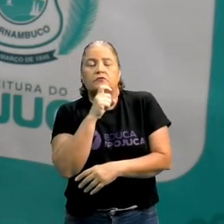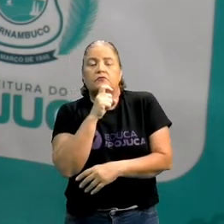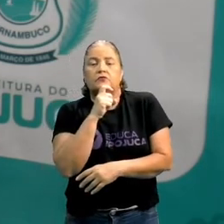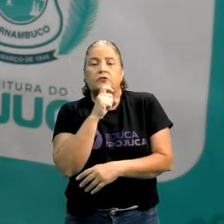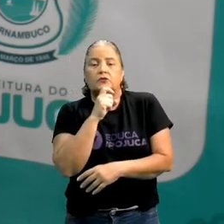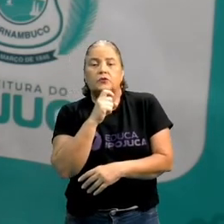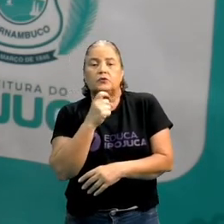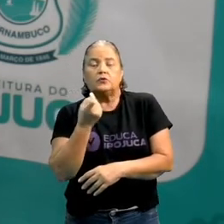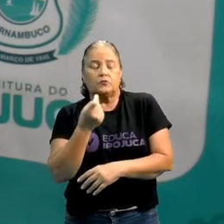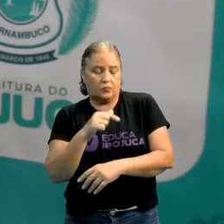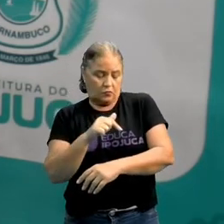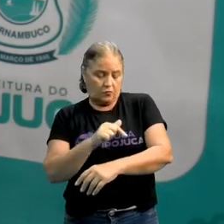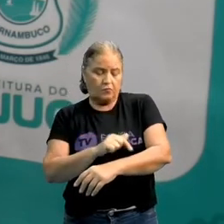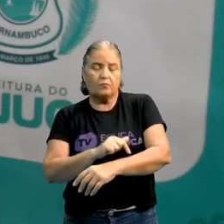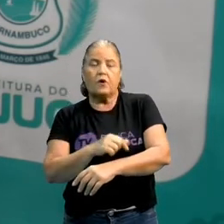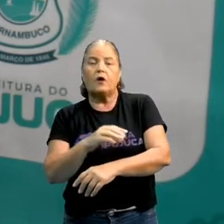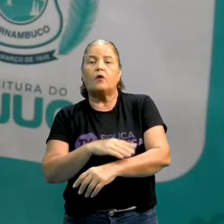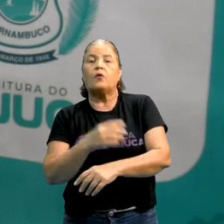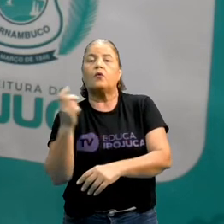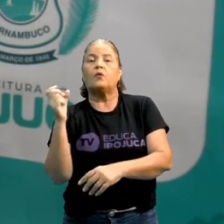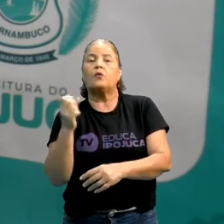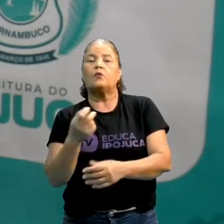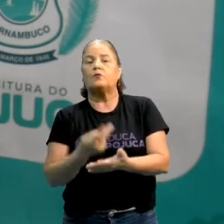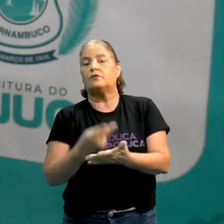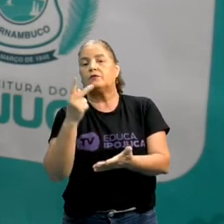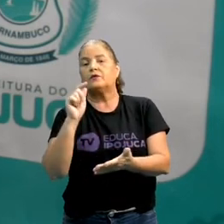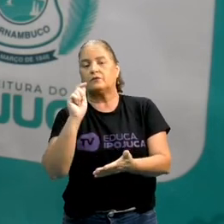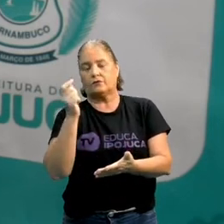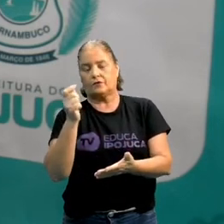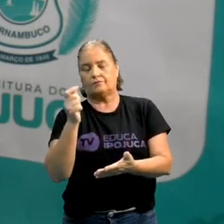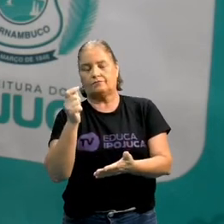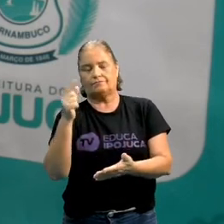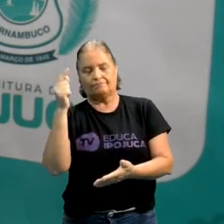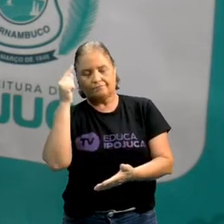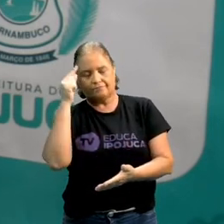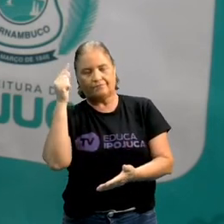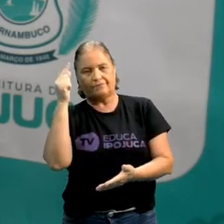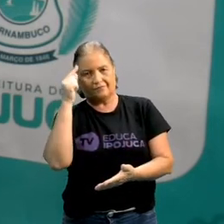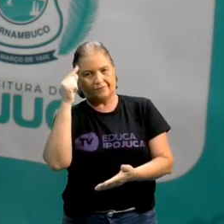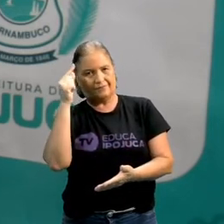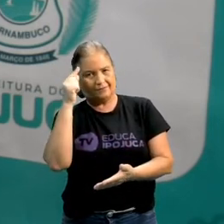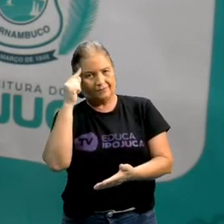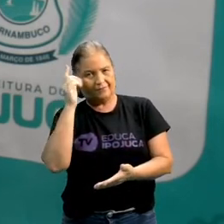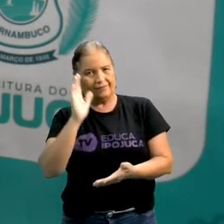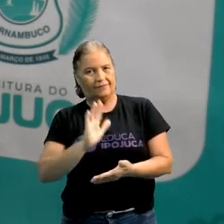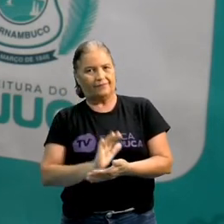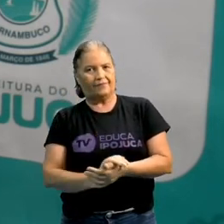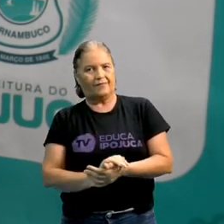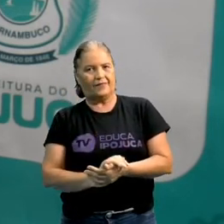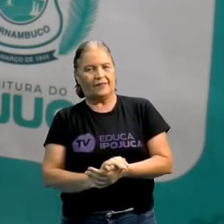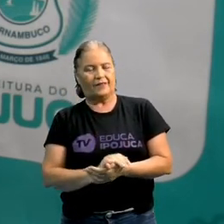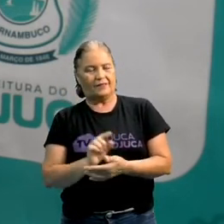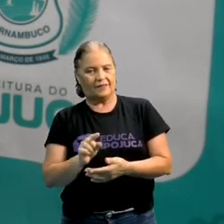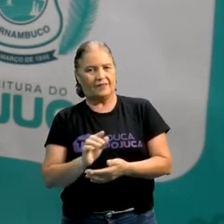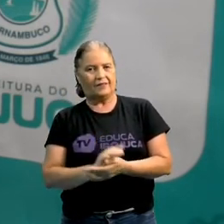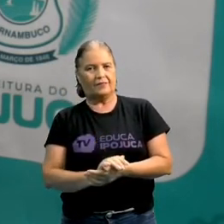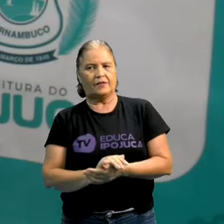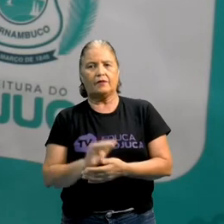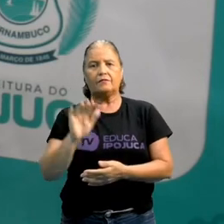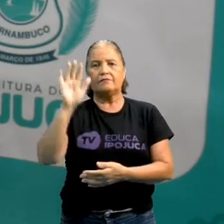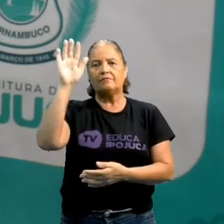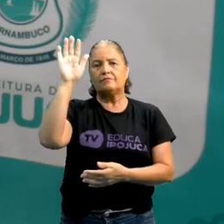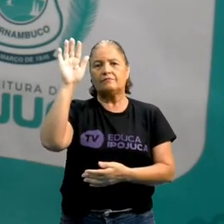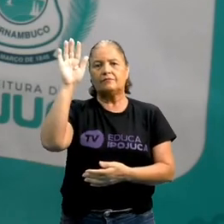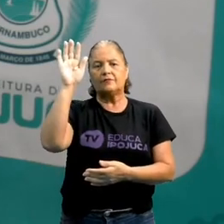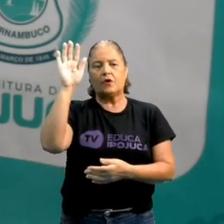seu braço? Vamos pensar. Pensa, pensa, pensa, pensa, pensa. Se alguém lembrar, levanta a mão. A professora, você